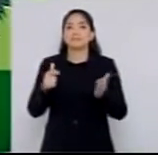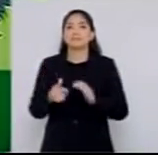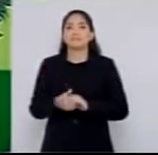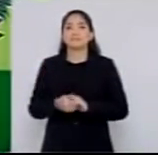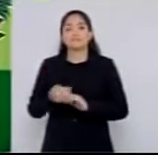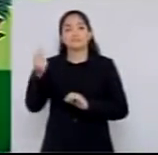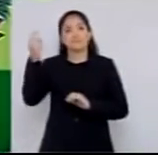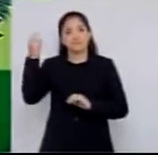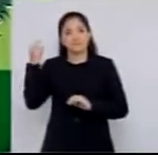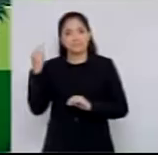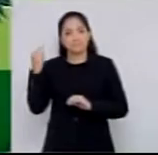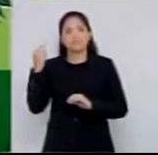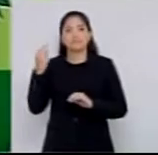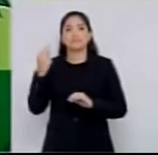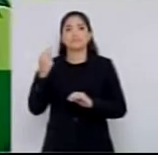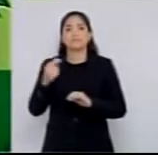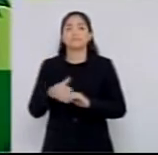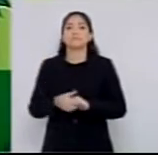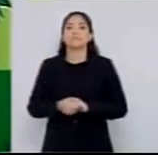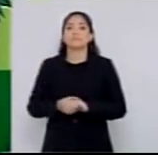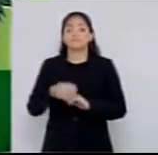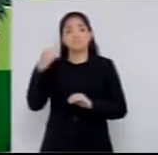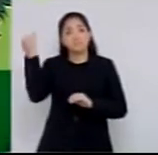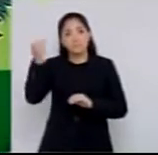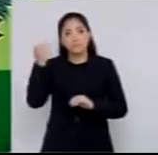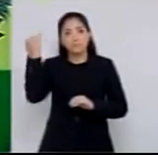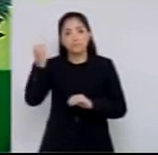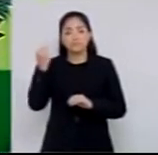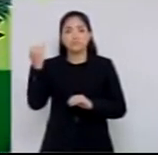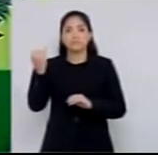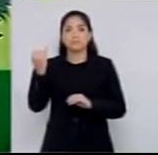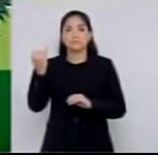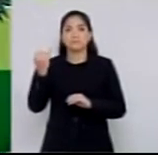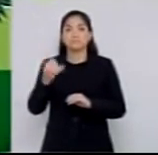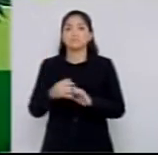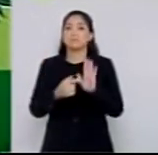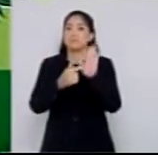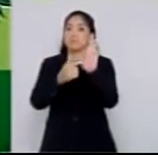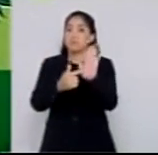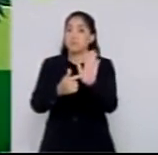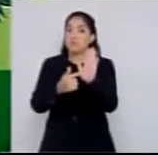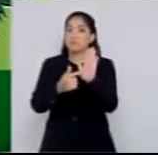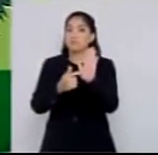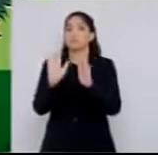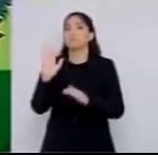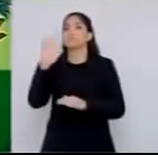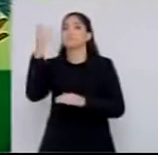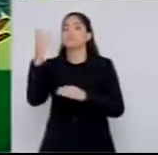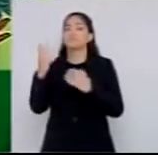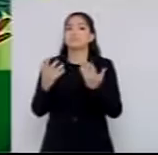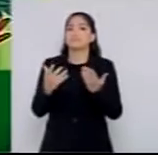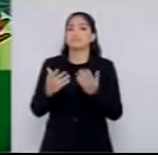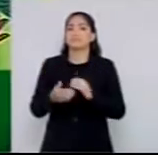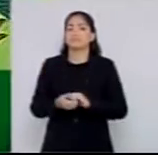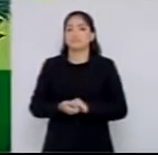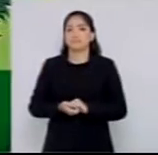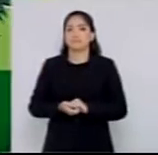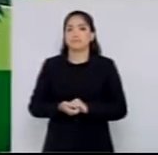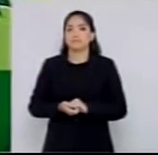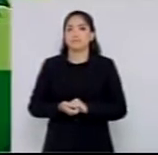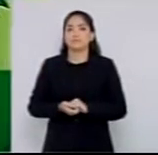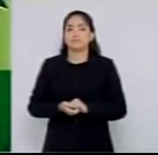cronologia dos fatos. E eu citei uma coisa, deputado Jean Loureiro,